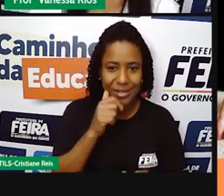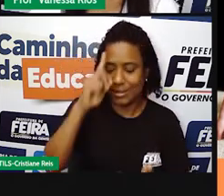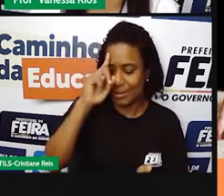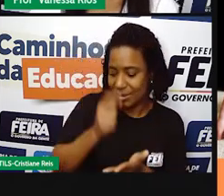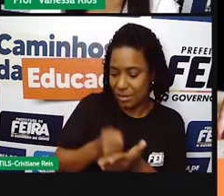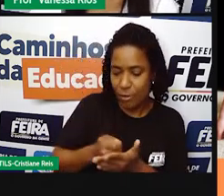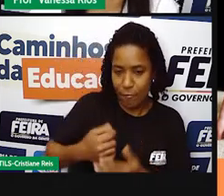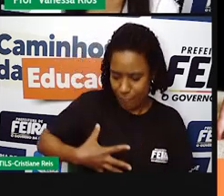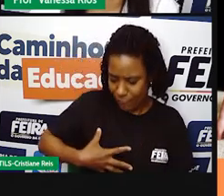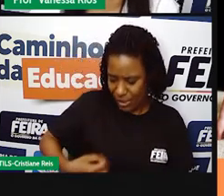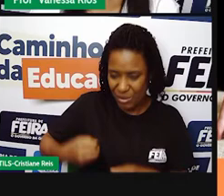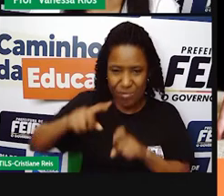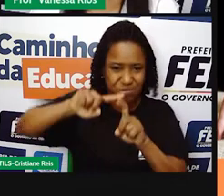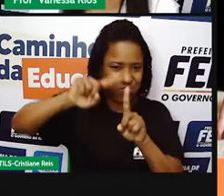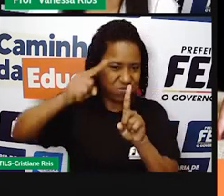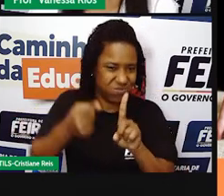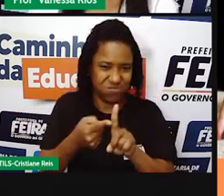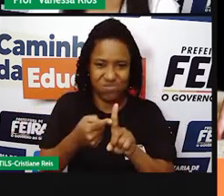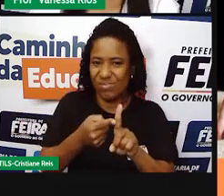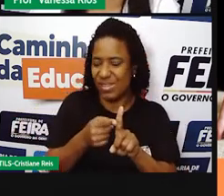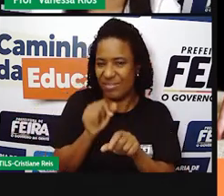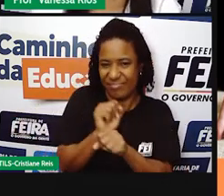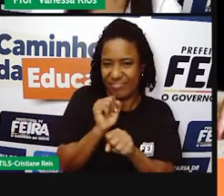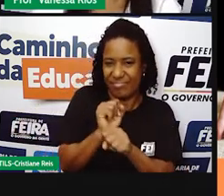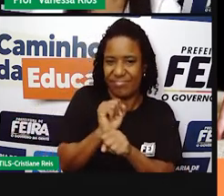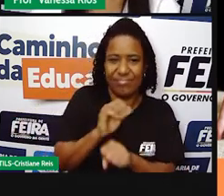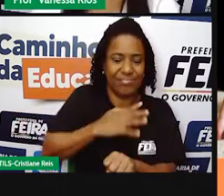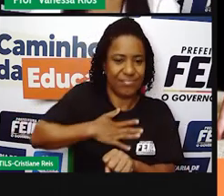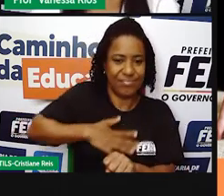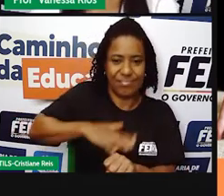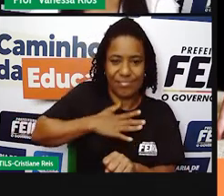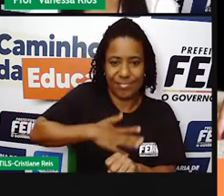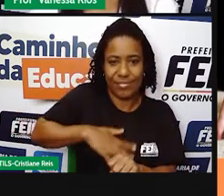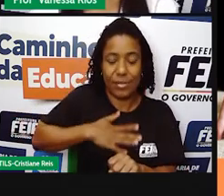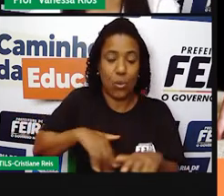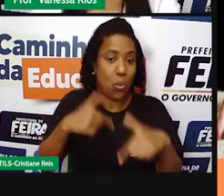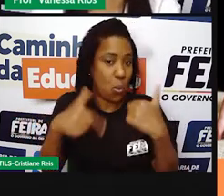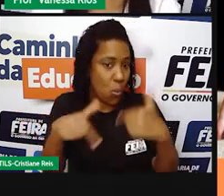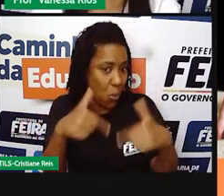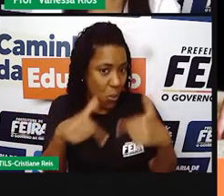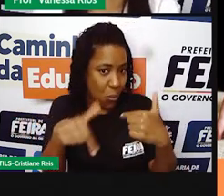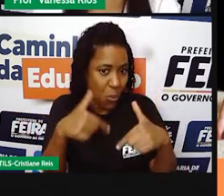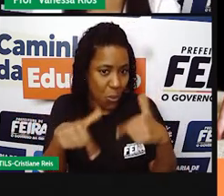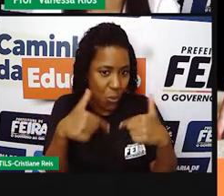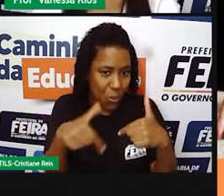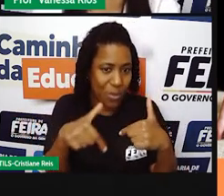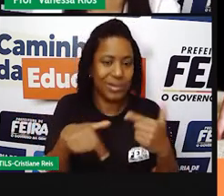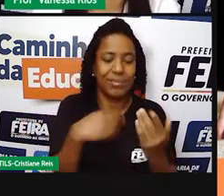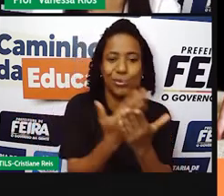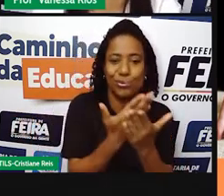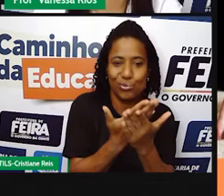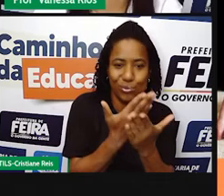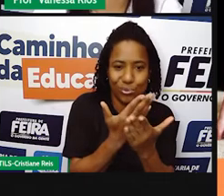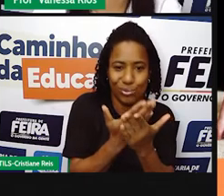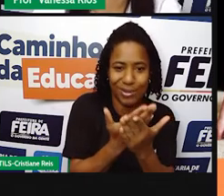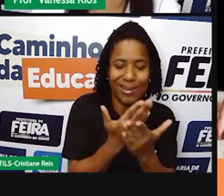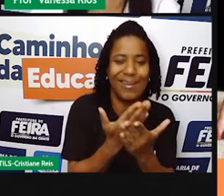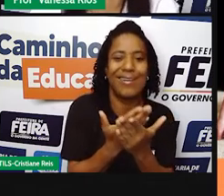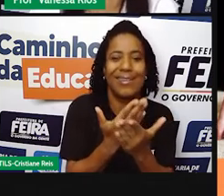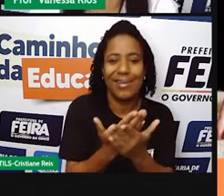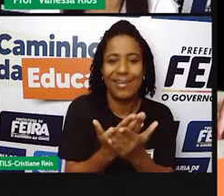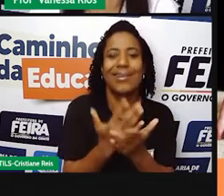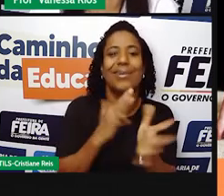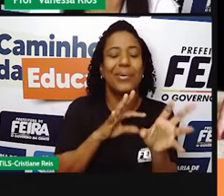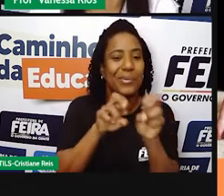também, né? Porque, como elas ganharam aí o mercado de trabalho, passaram a estudar, ter outras profissões,